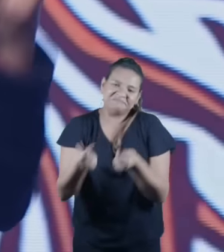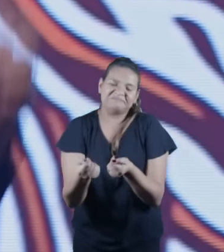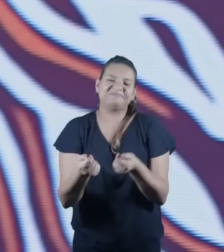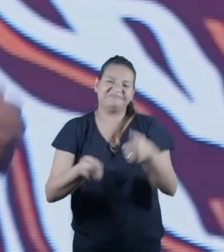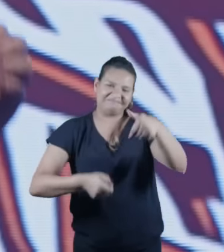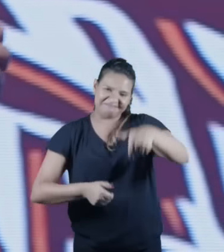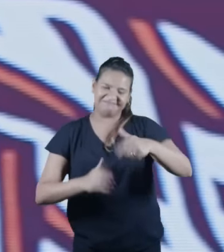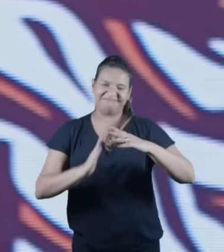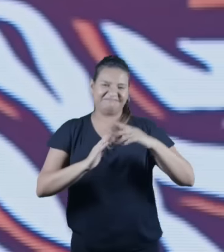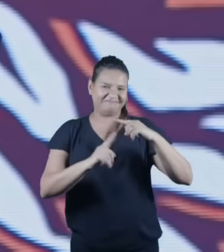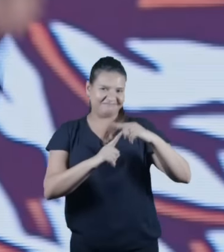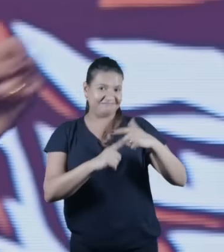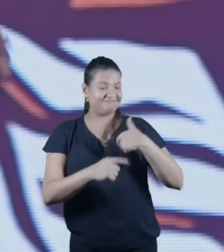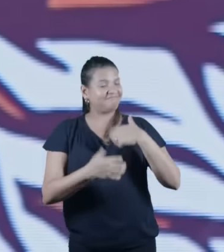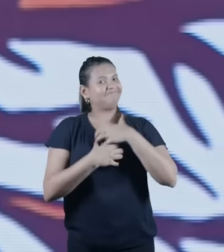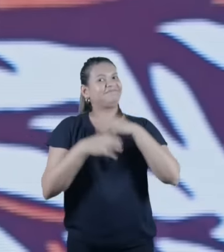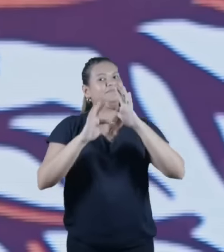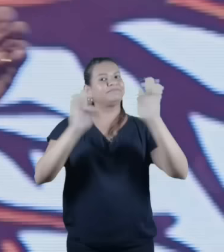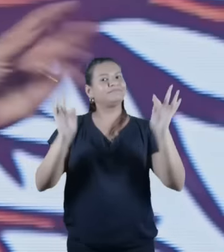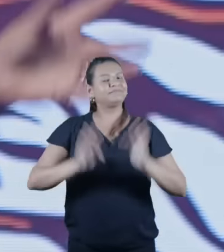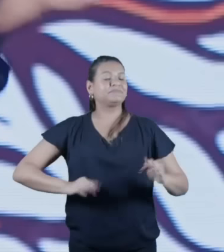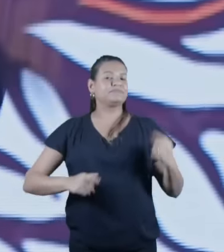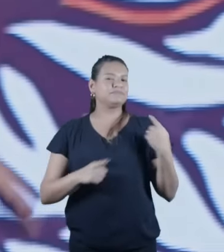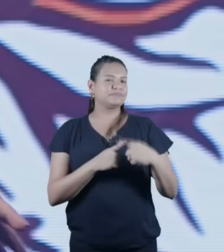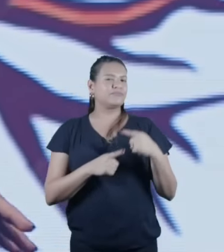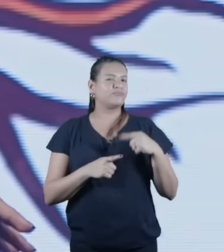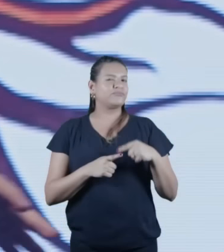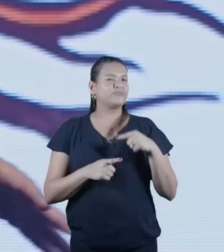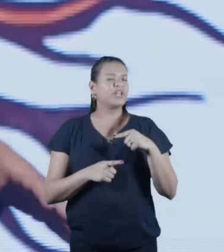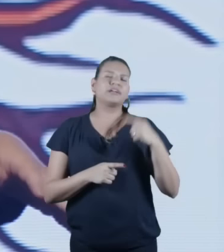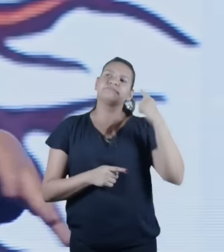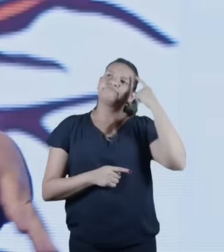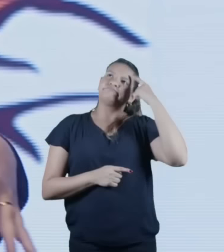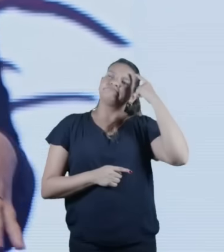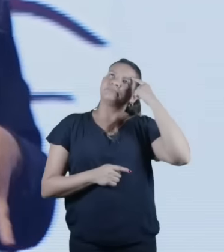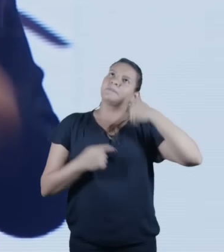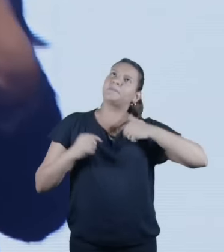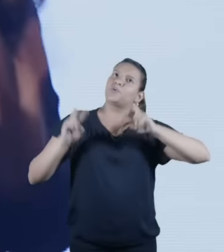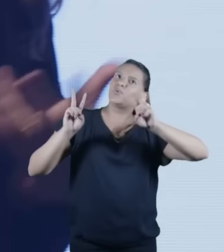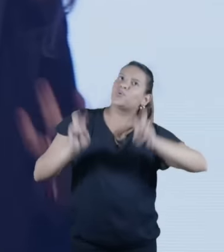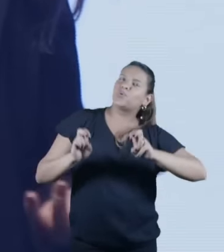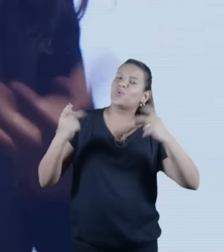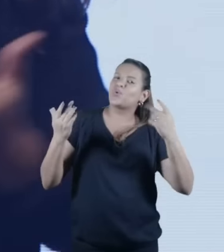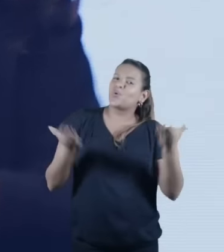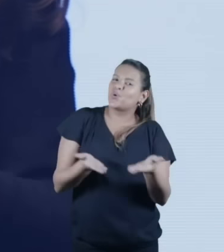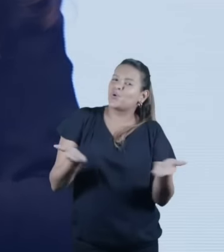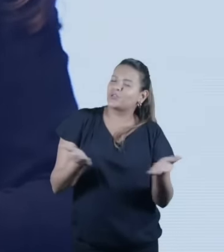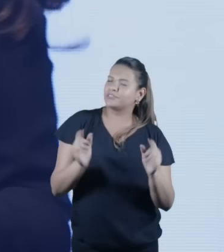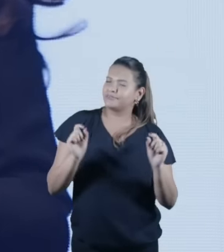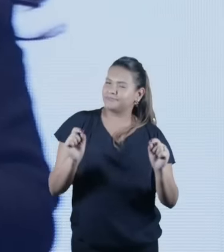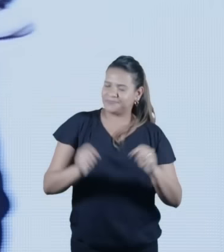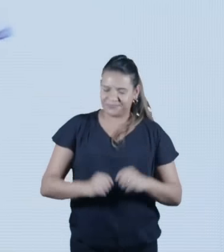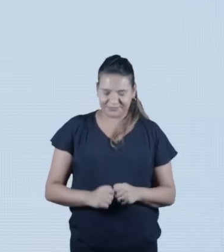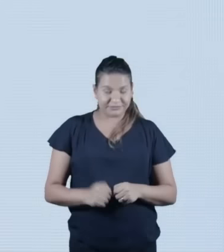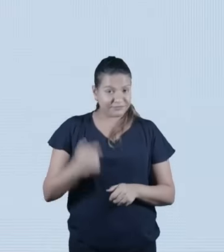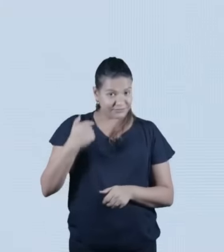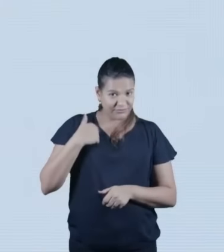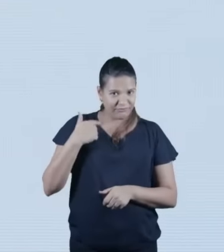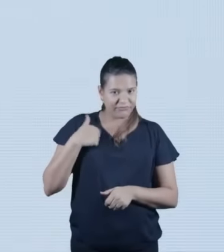E eu fiquei ainda mais feliz pelo assunto que ele escolheu para me falar aqui hoje. Eu nasci e cresci num lar judaico.